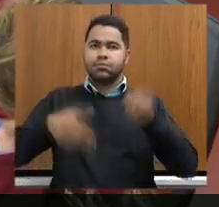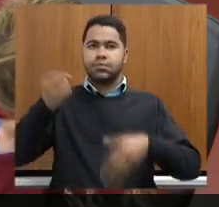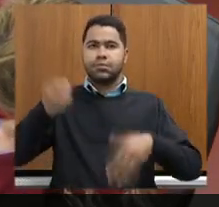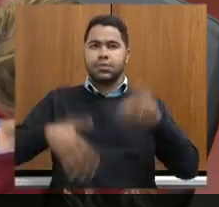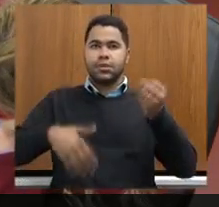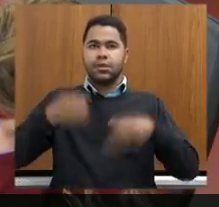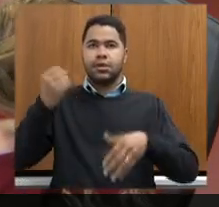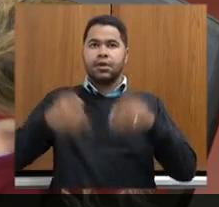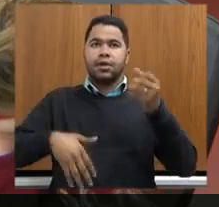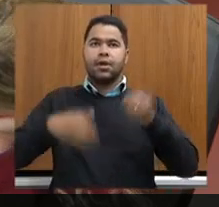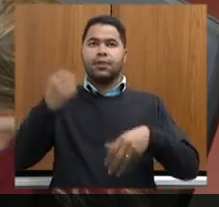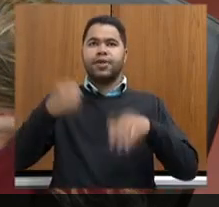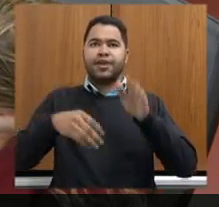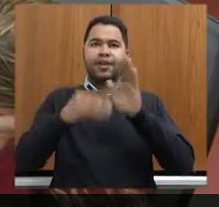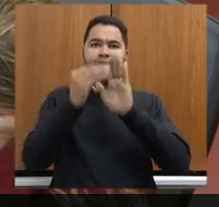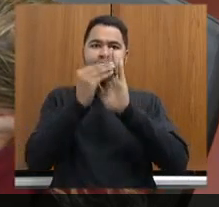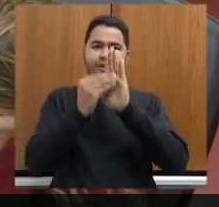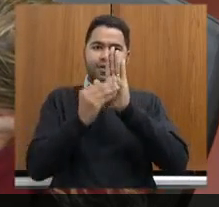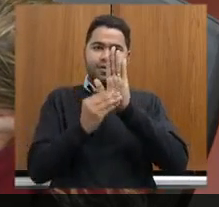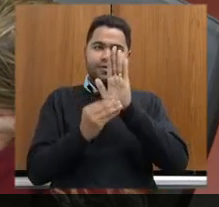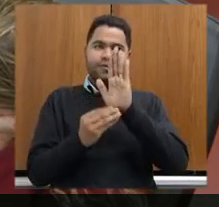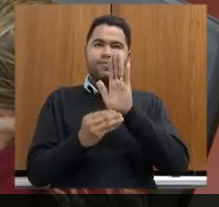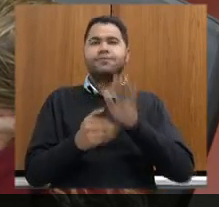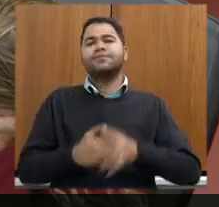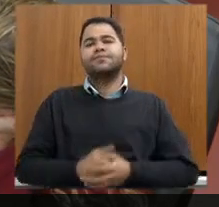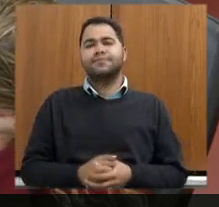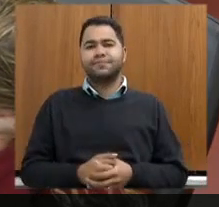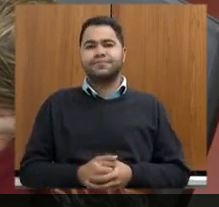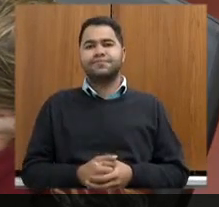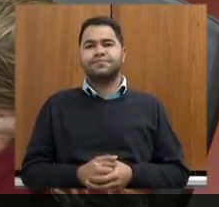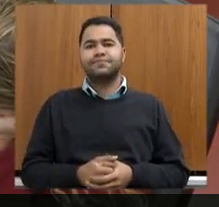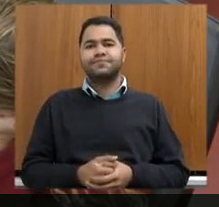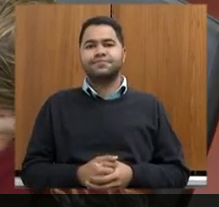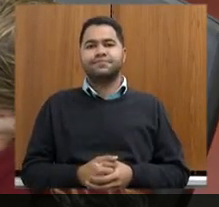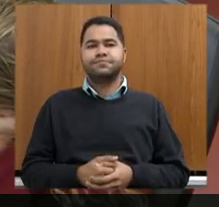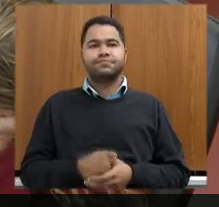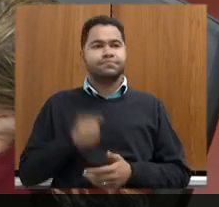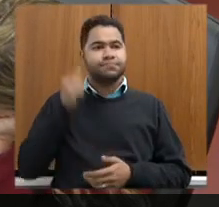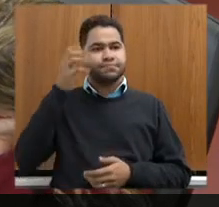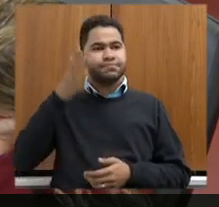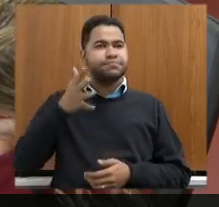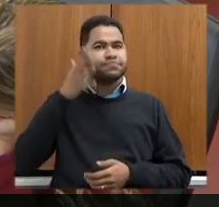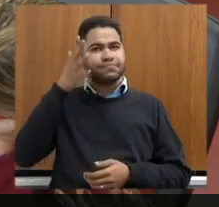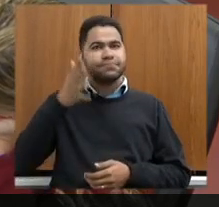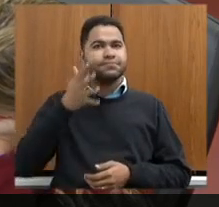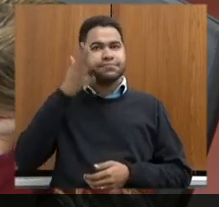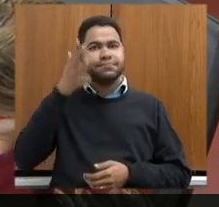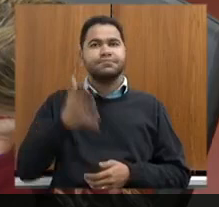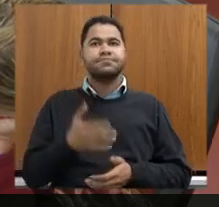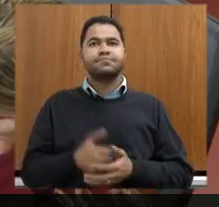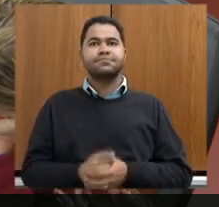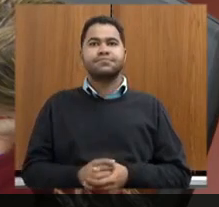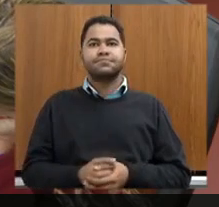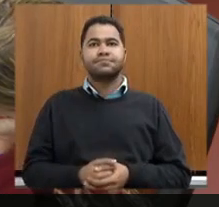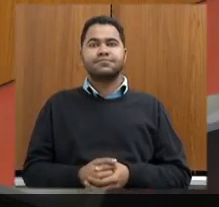colocações iniciais, pela sua explanação. Eu,